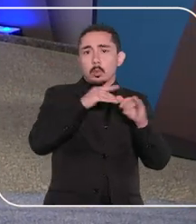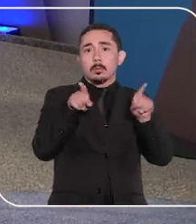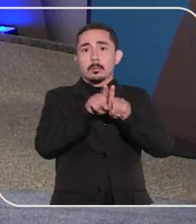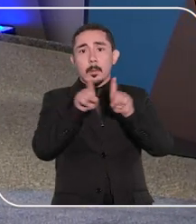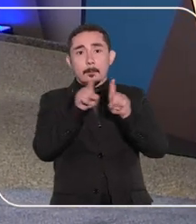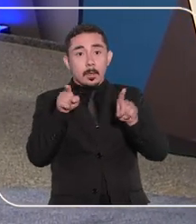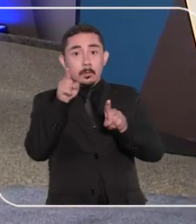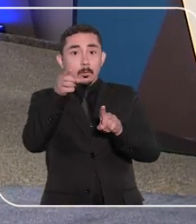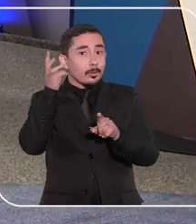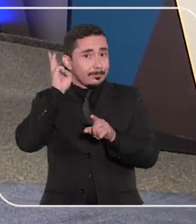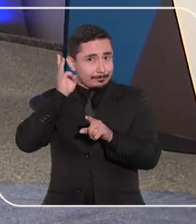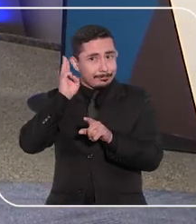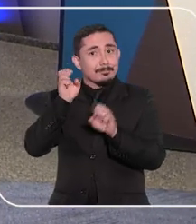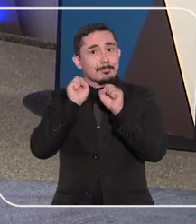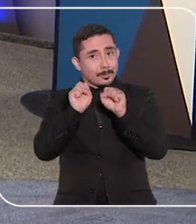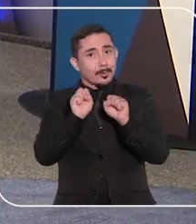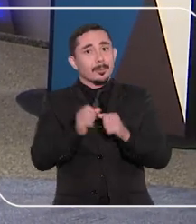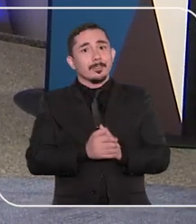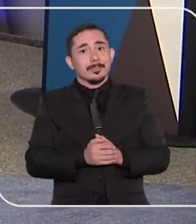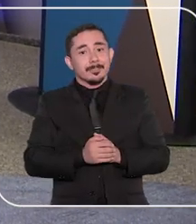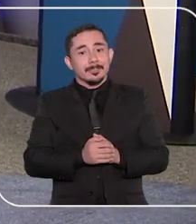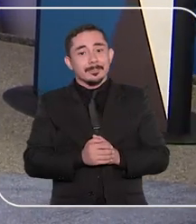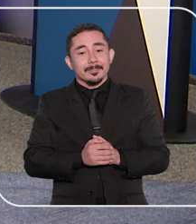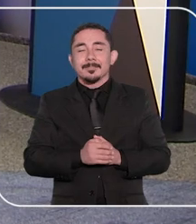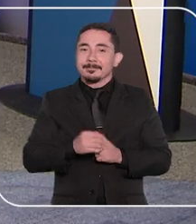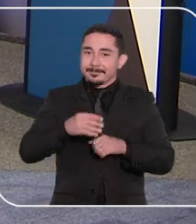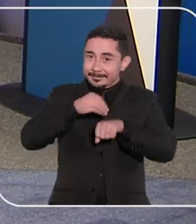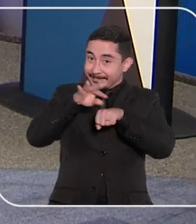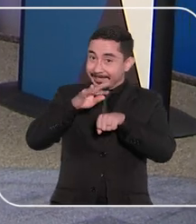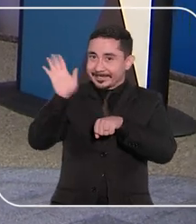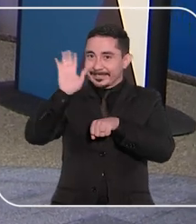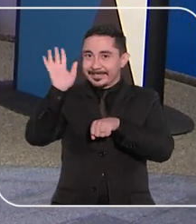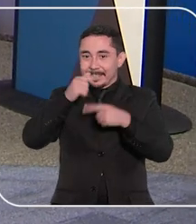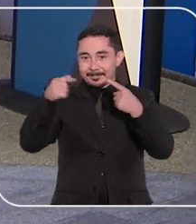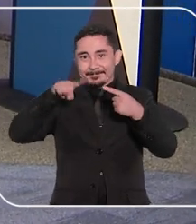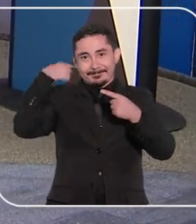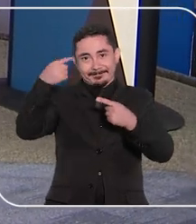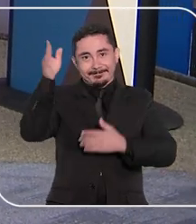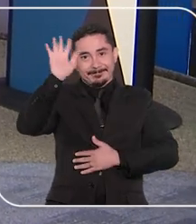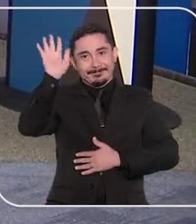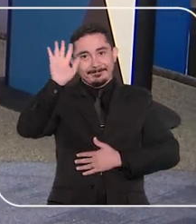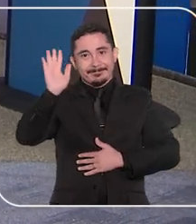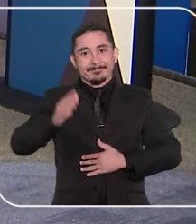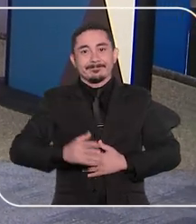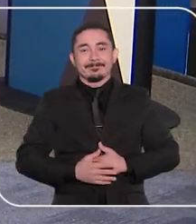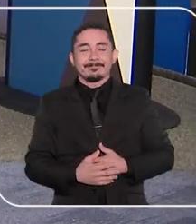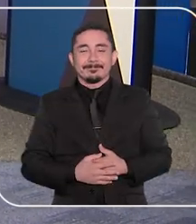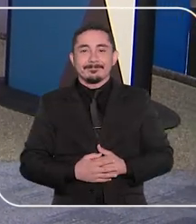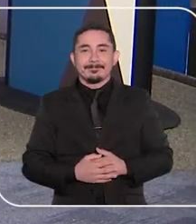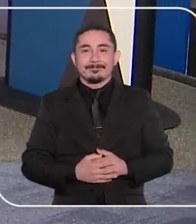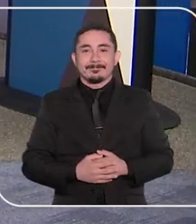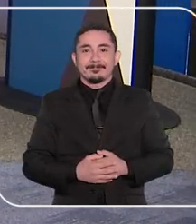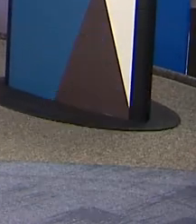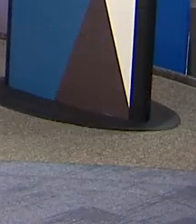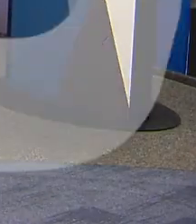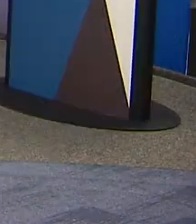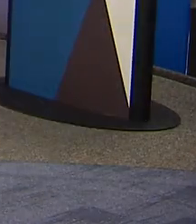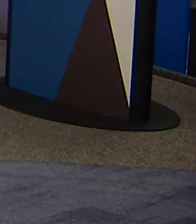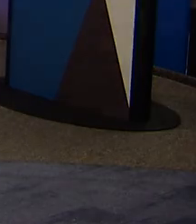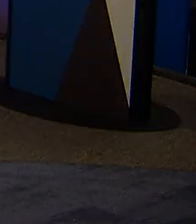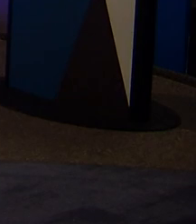e também nas plataformas de podcast fica a dica viu até a próxima semana tchau tchau Tchau